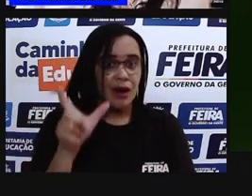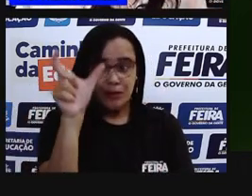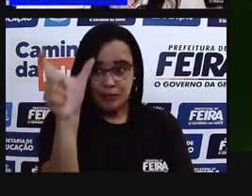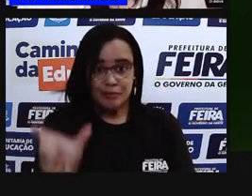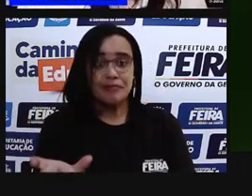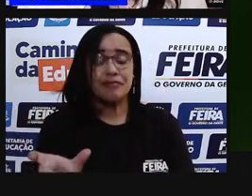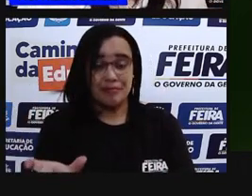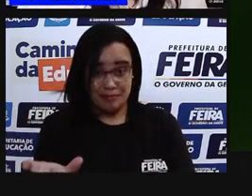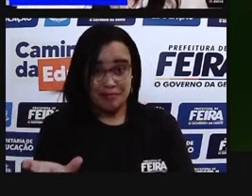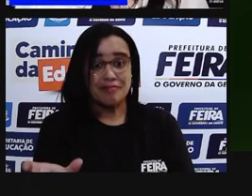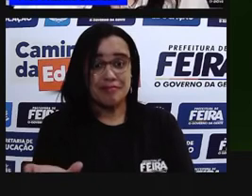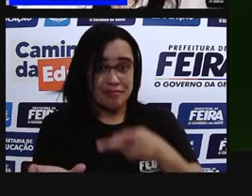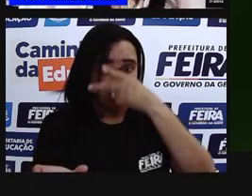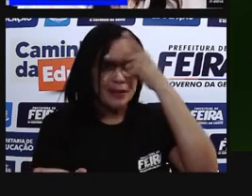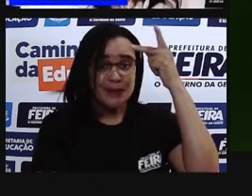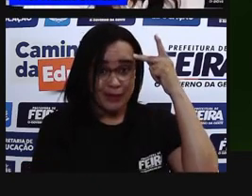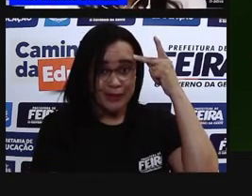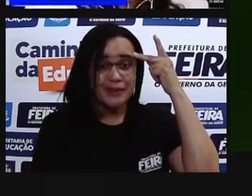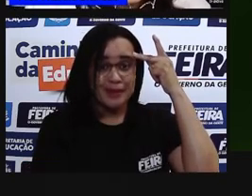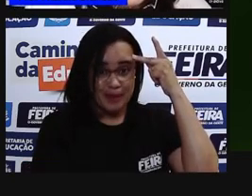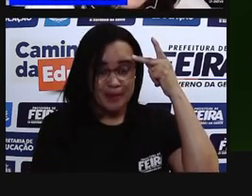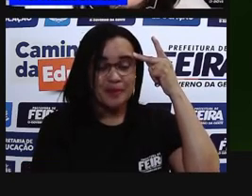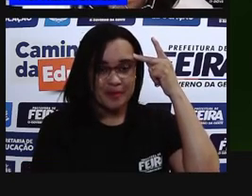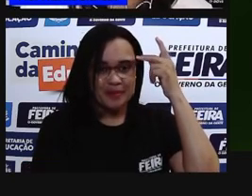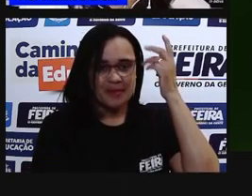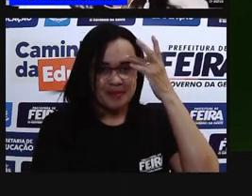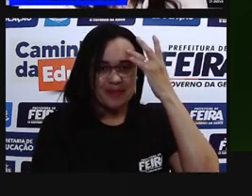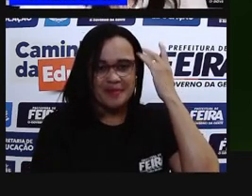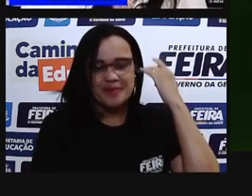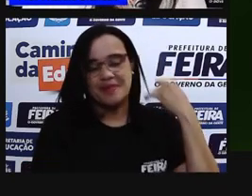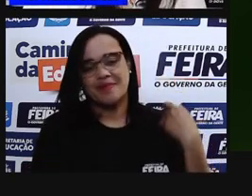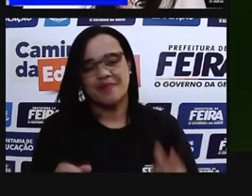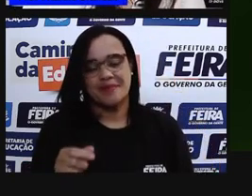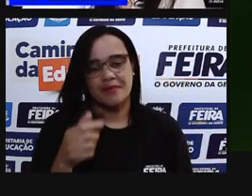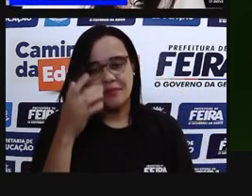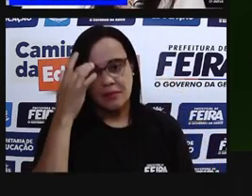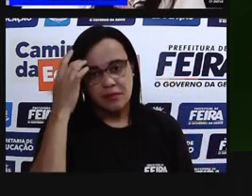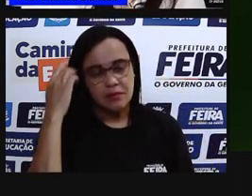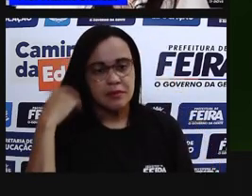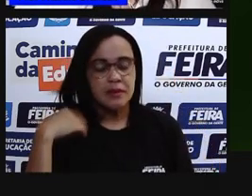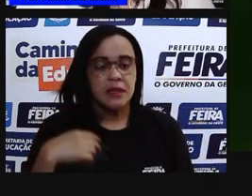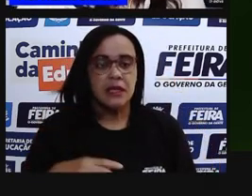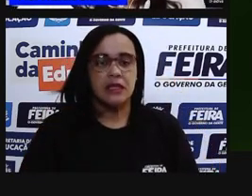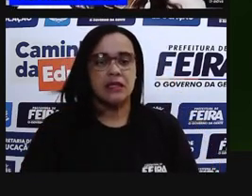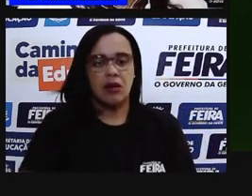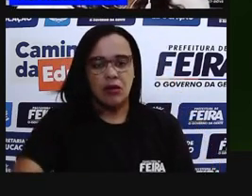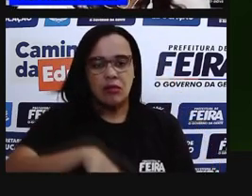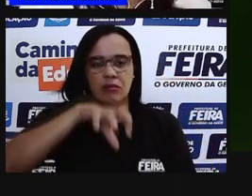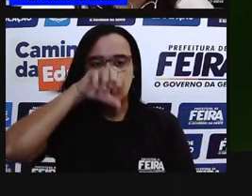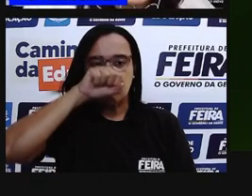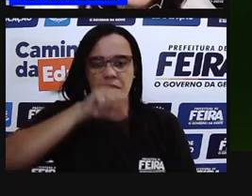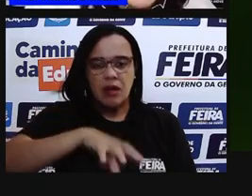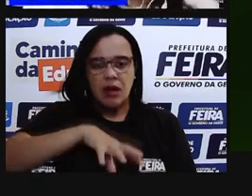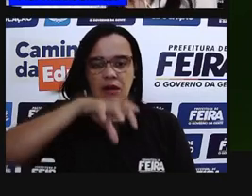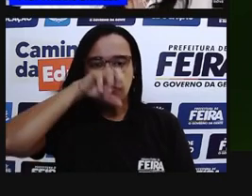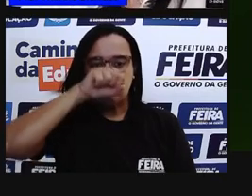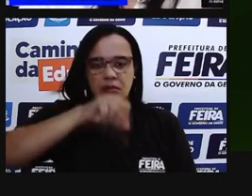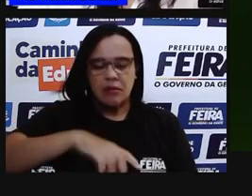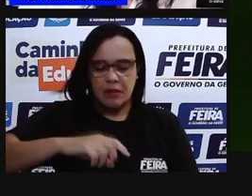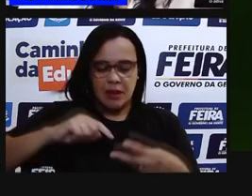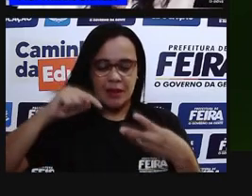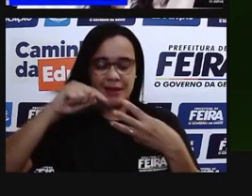Funcionando a todo momento. Só que na nossa célula, também vai ter respiração. E quem é que vai ser o